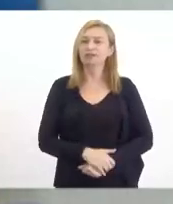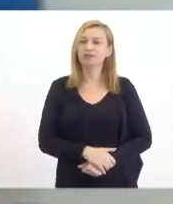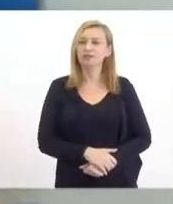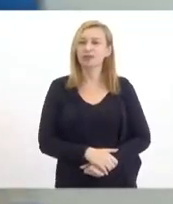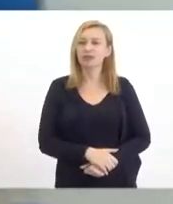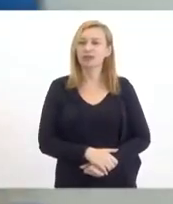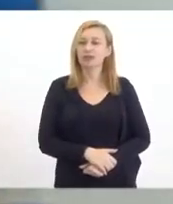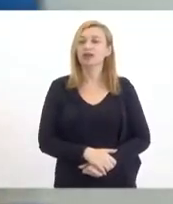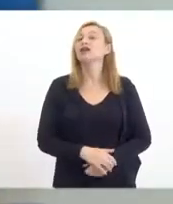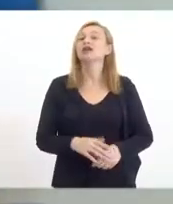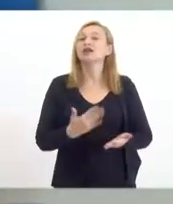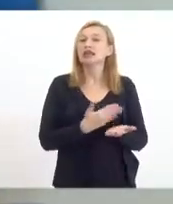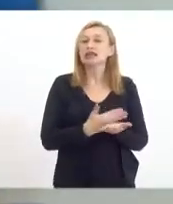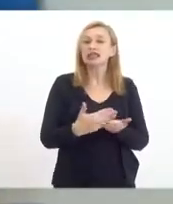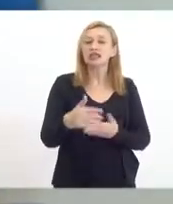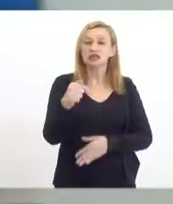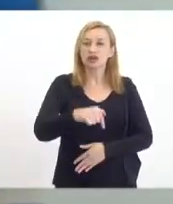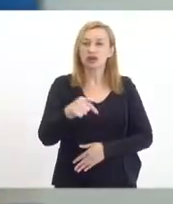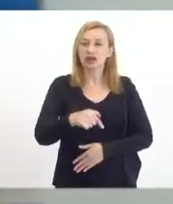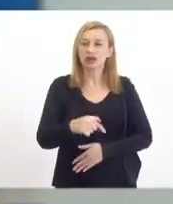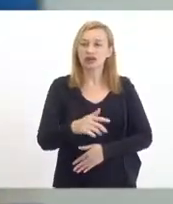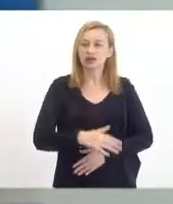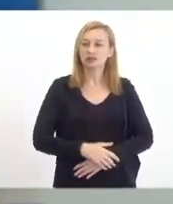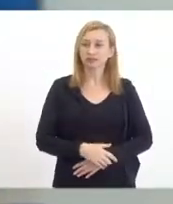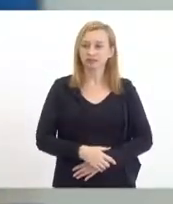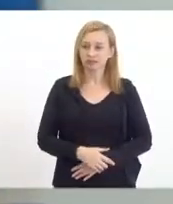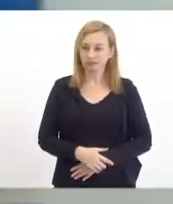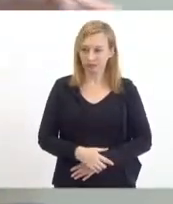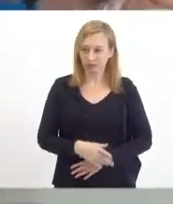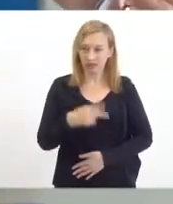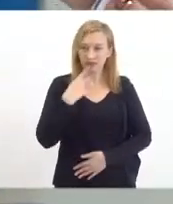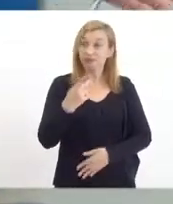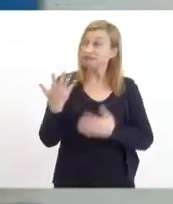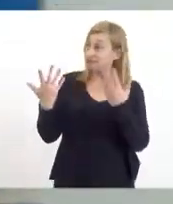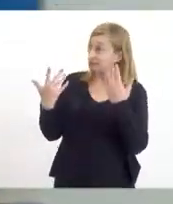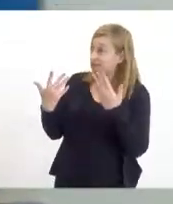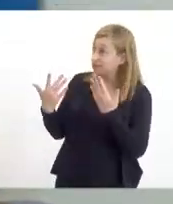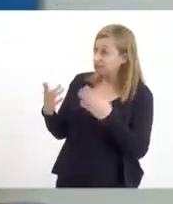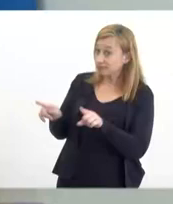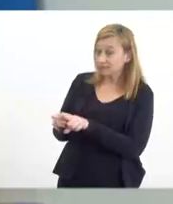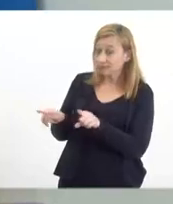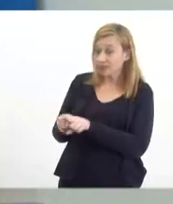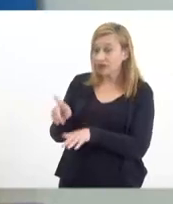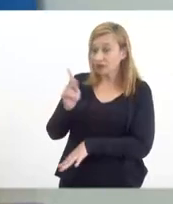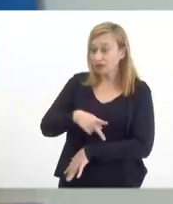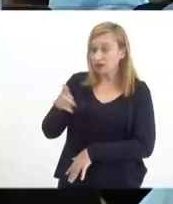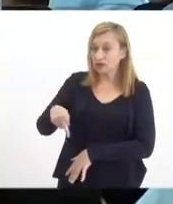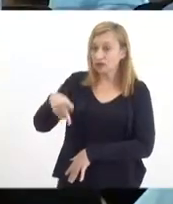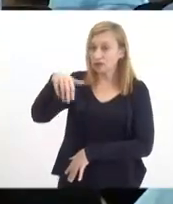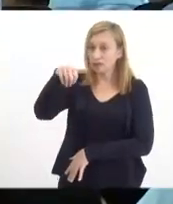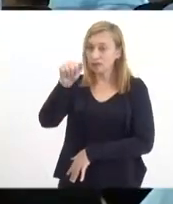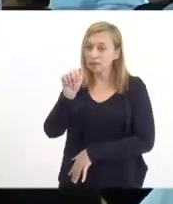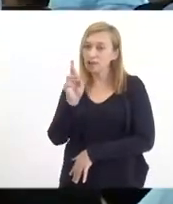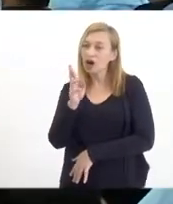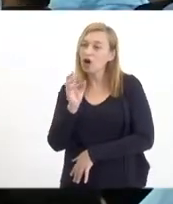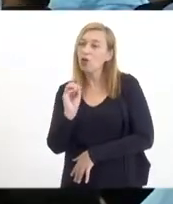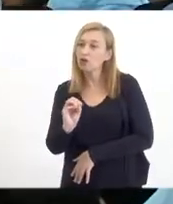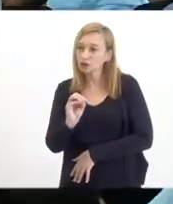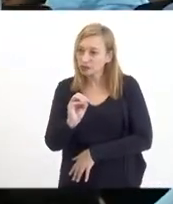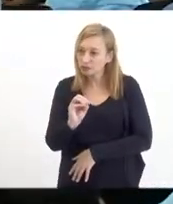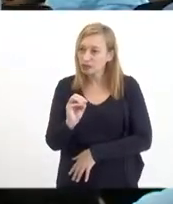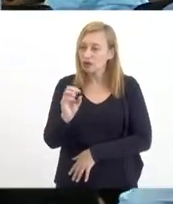e vou dar início aqui, né, as minhas ponderações. Cumprimentar também o professor Mauro Osório, que